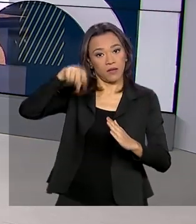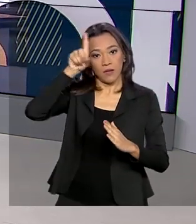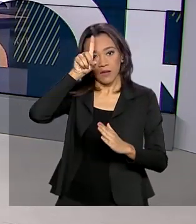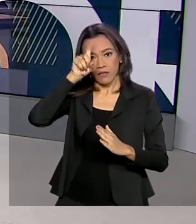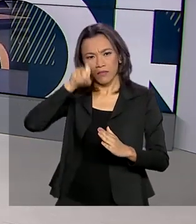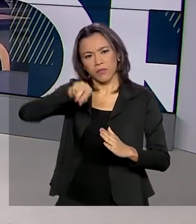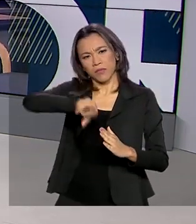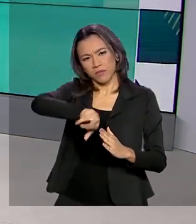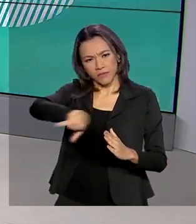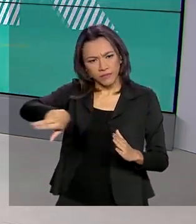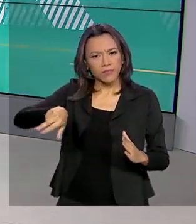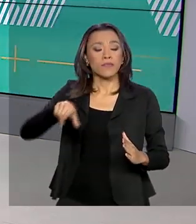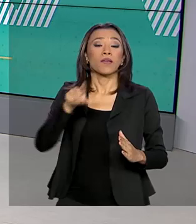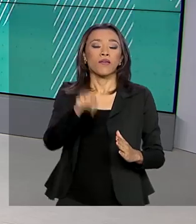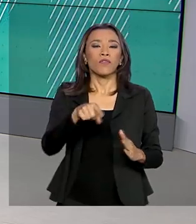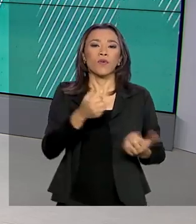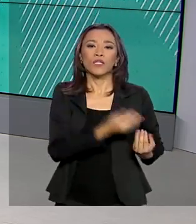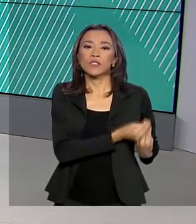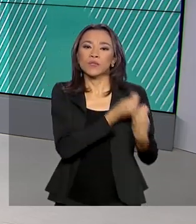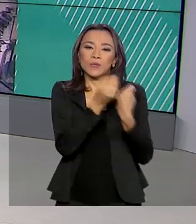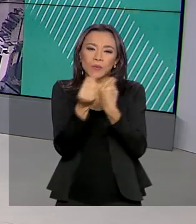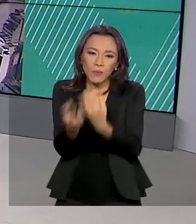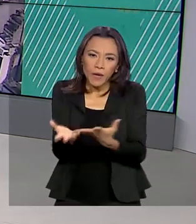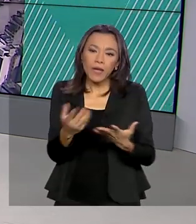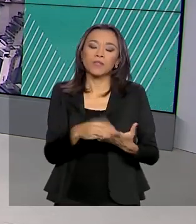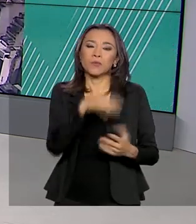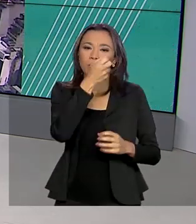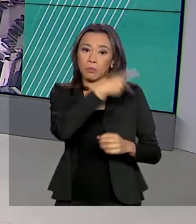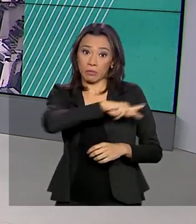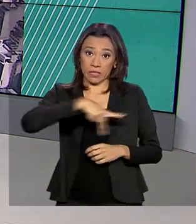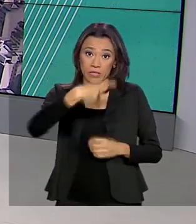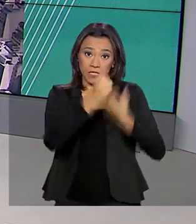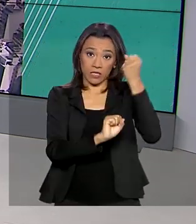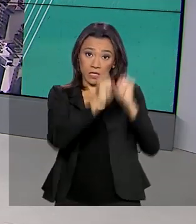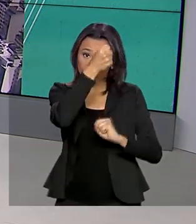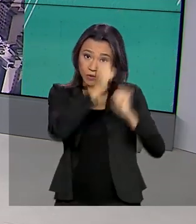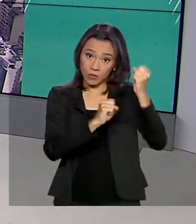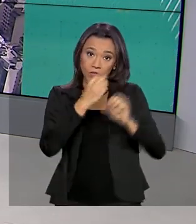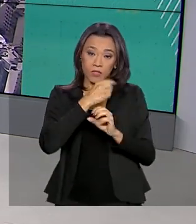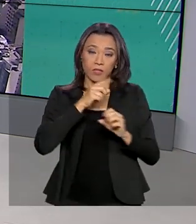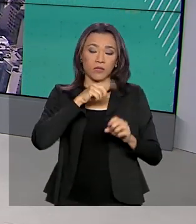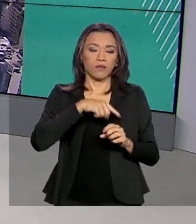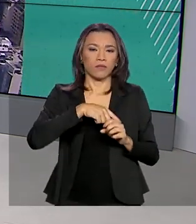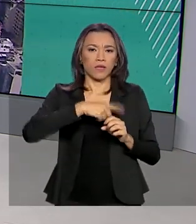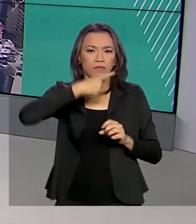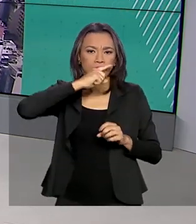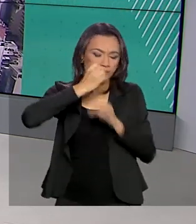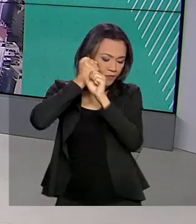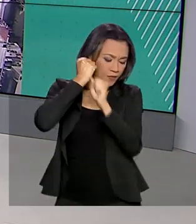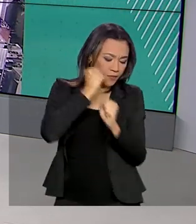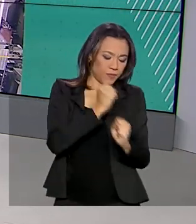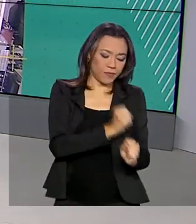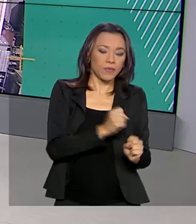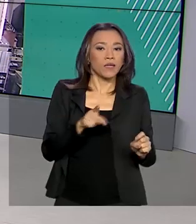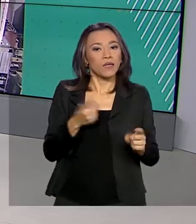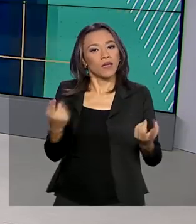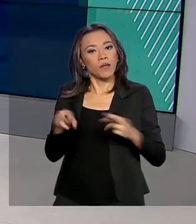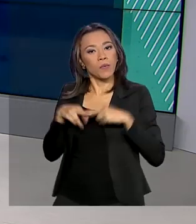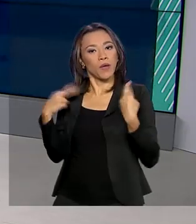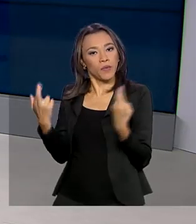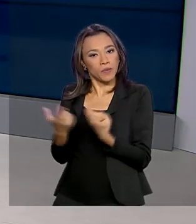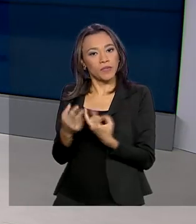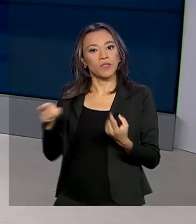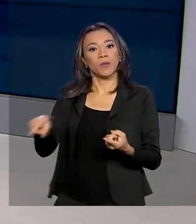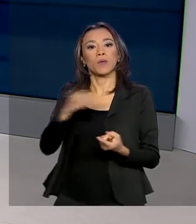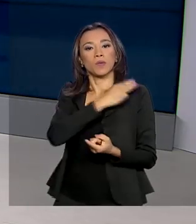pelo presidente da União da Indústria de Cana-de-Açúcar em reunião com a ministra da Agricultura e o Ministério das Minas